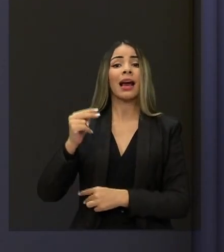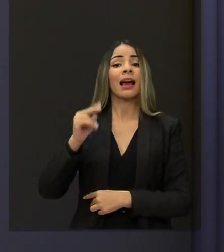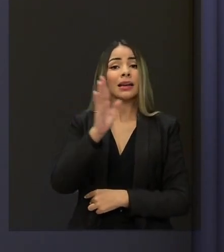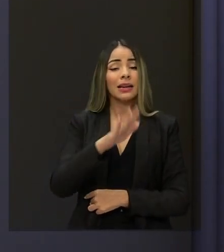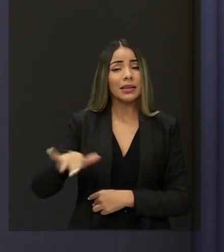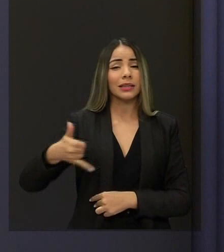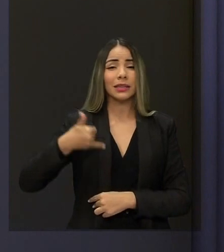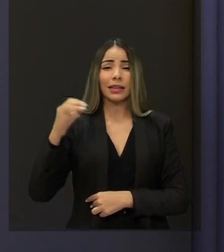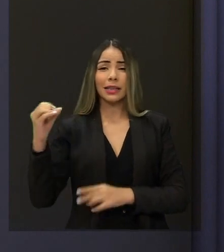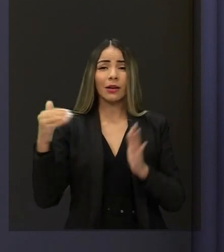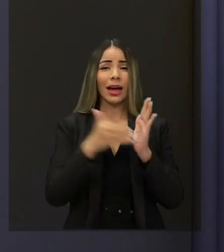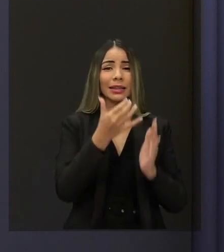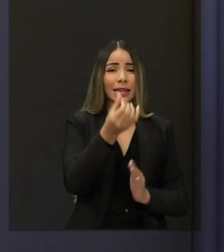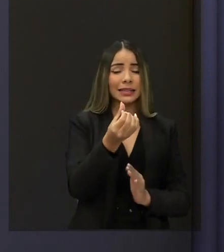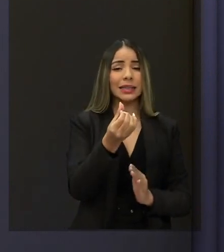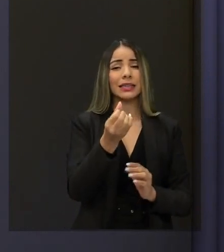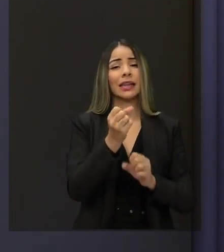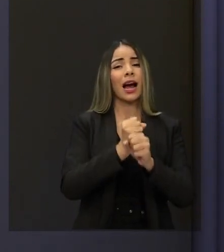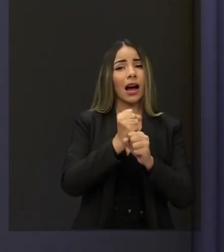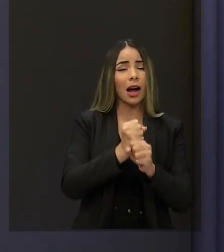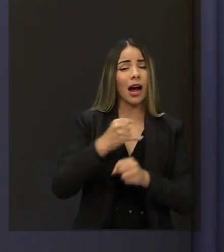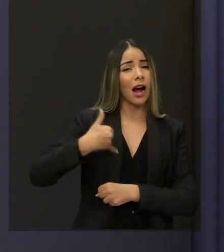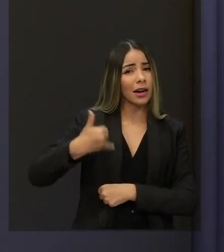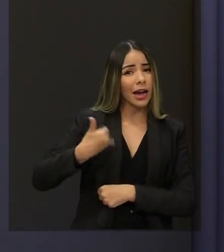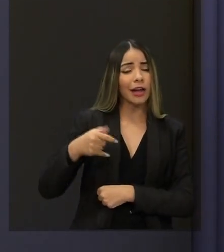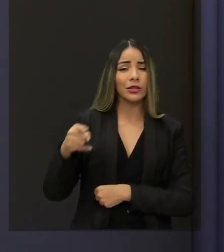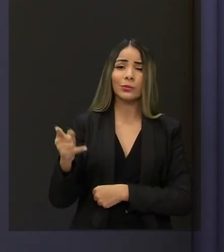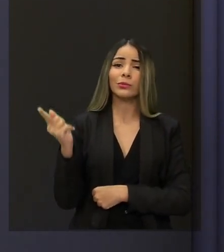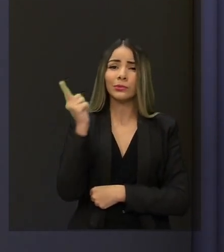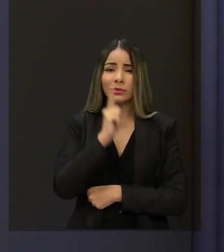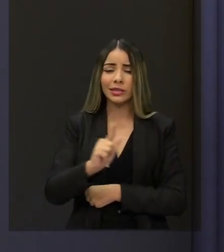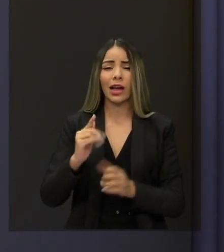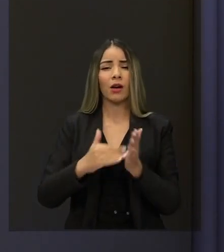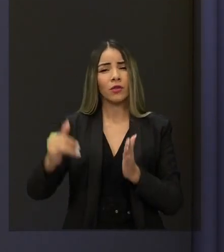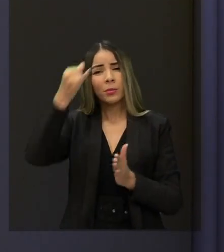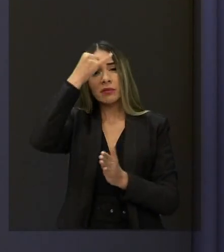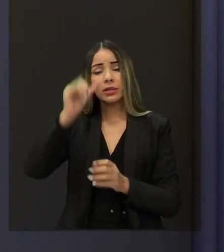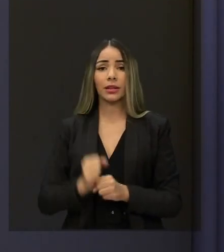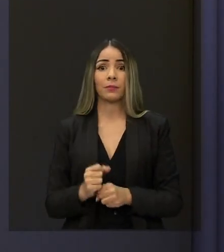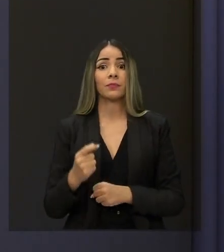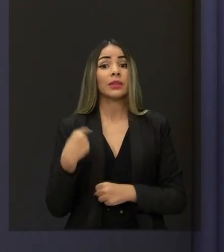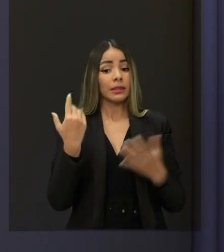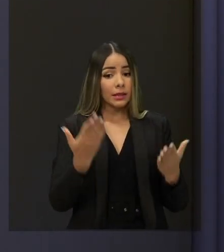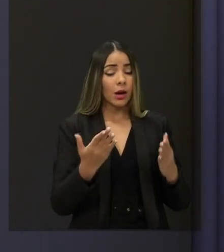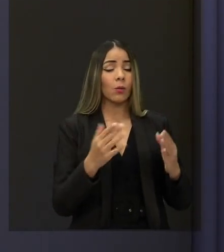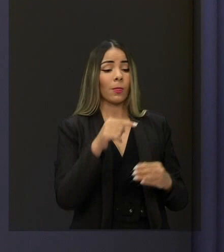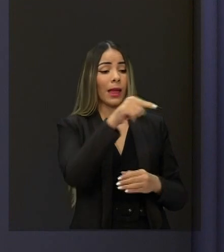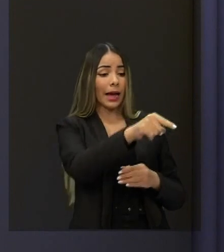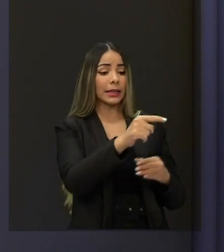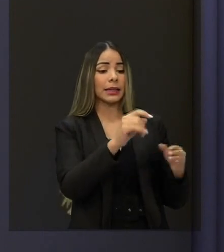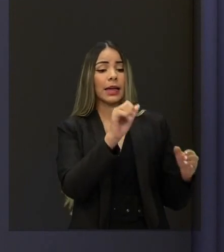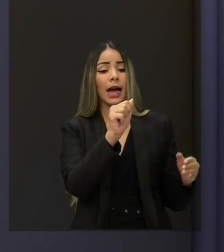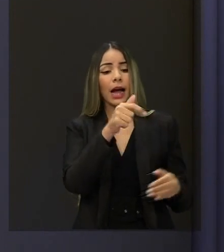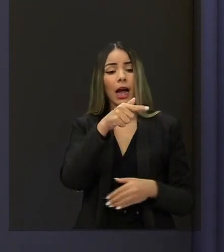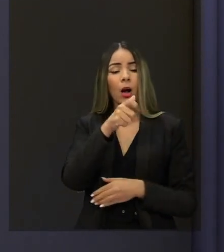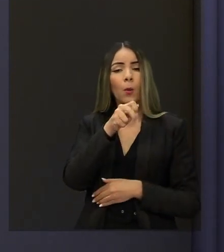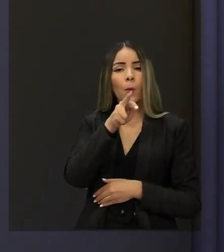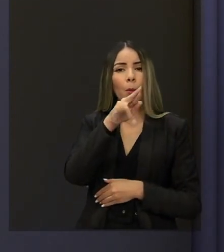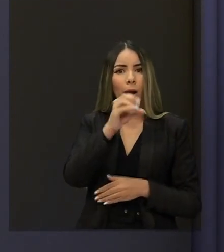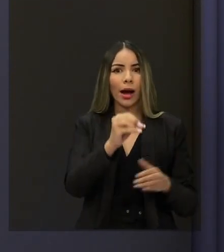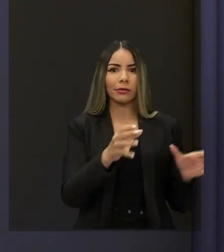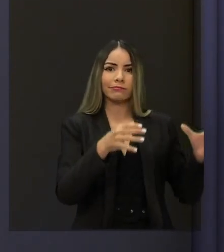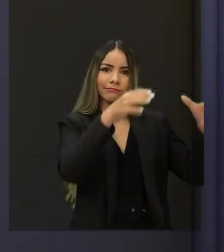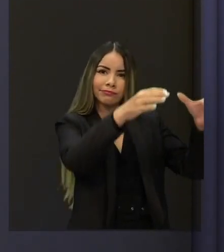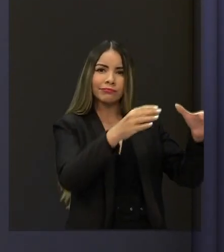fome. O Aquário, eu vou buscar iniciativa privada, para que nós possamos dar um destino relacionando e dialogando com o setor